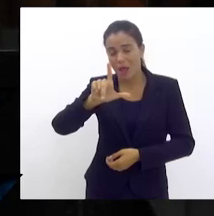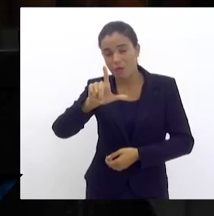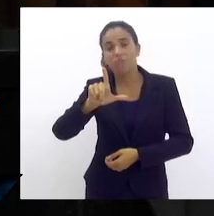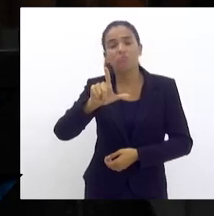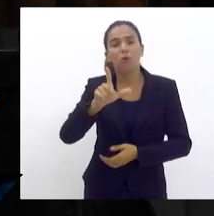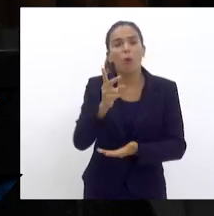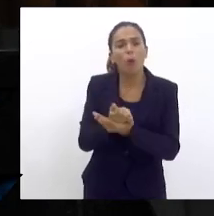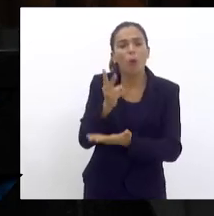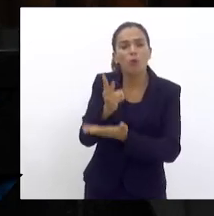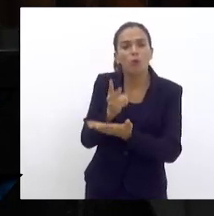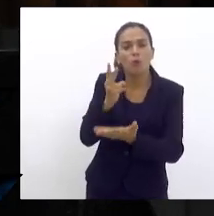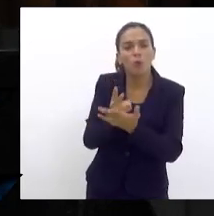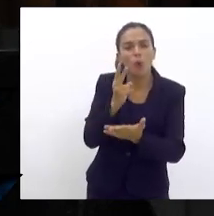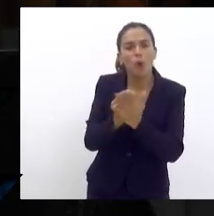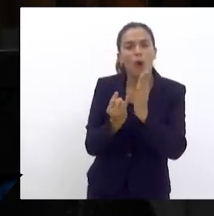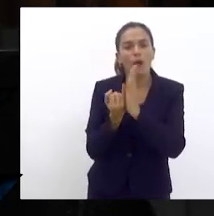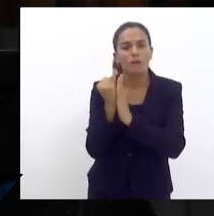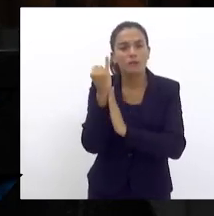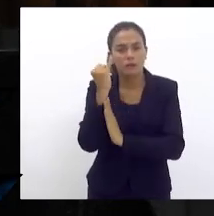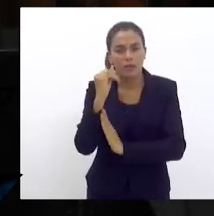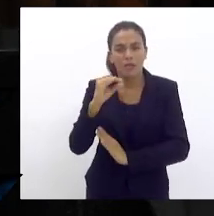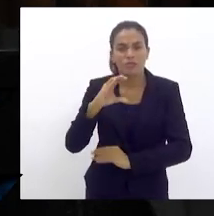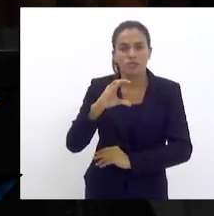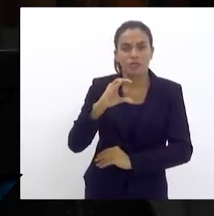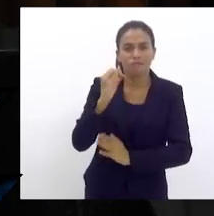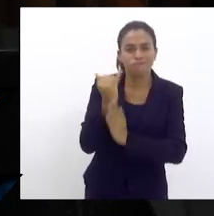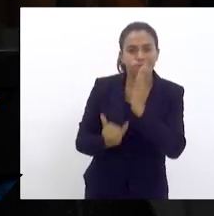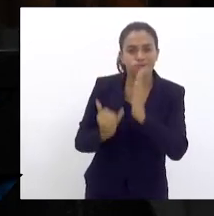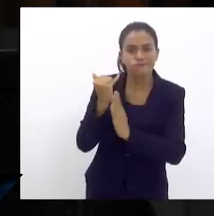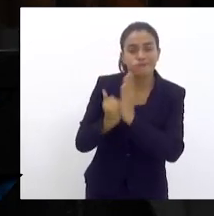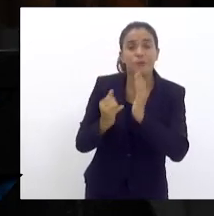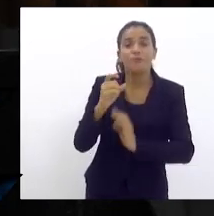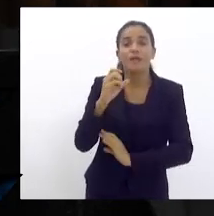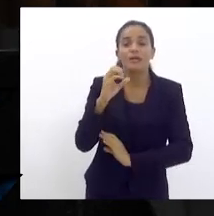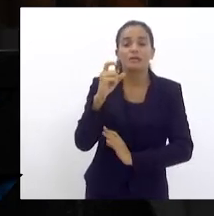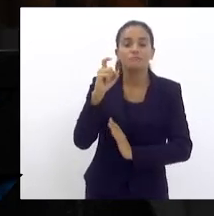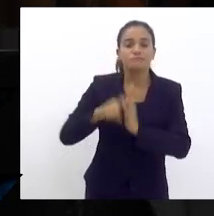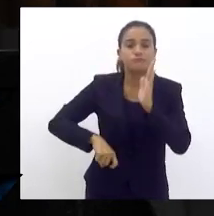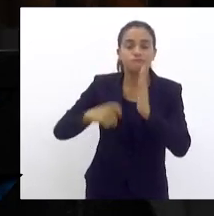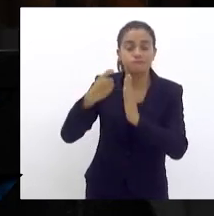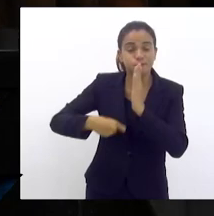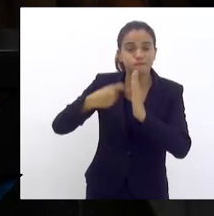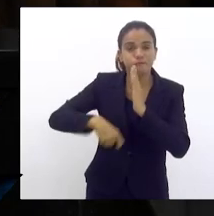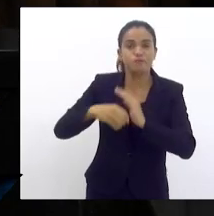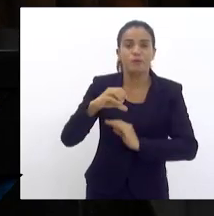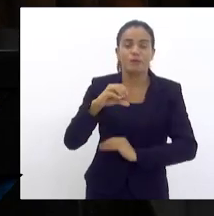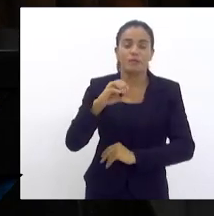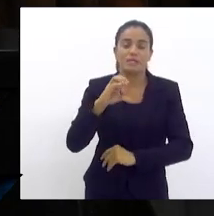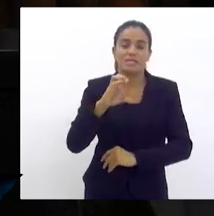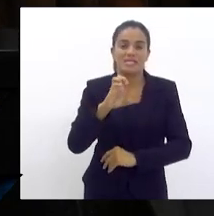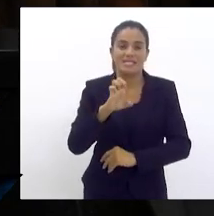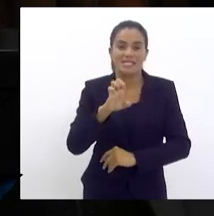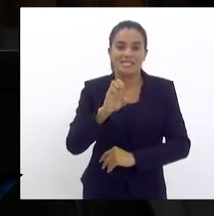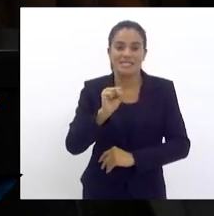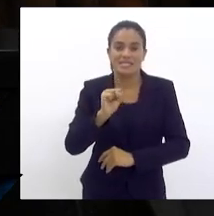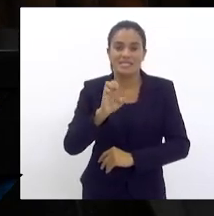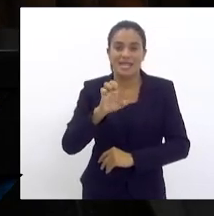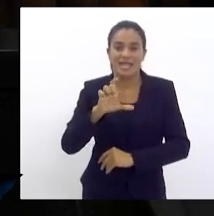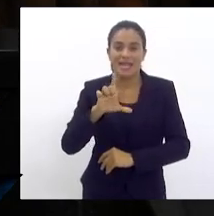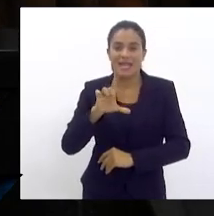em 13,75%. A taxa Selic, senhor presidente,